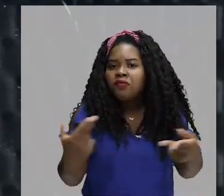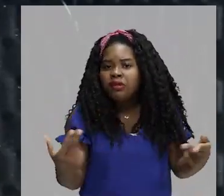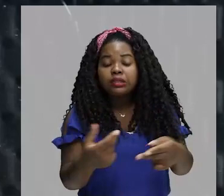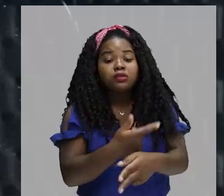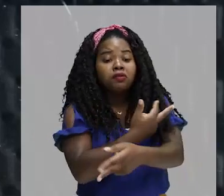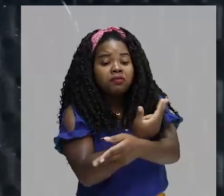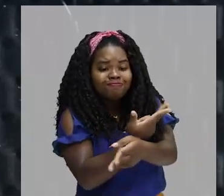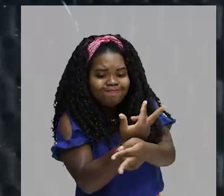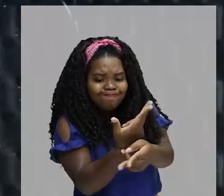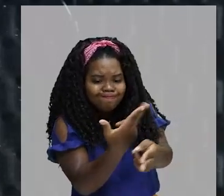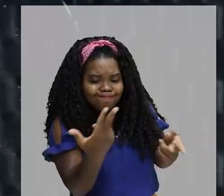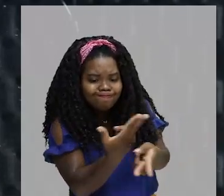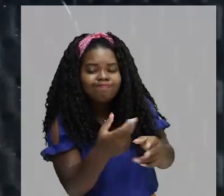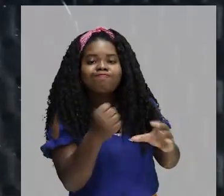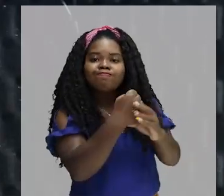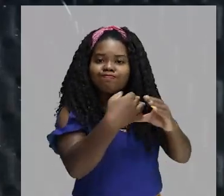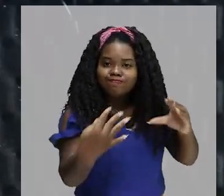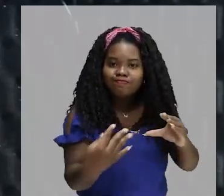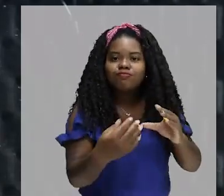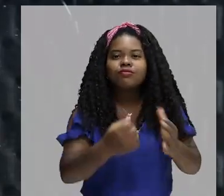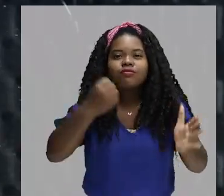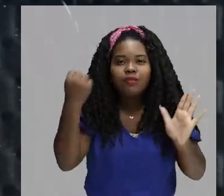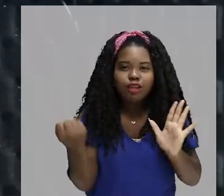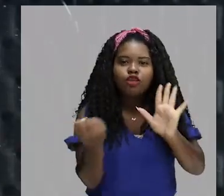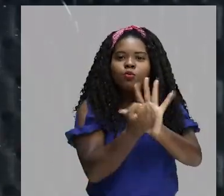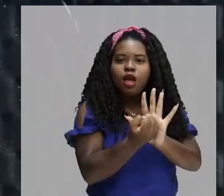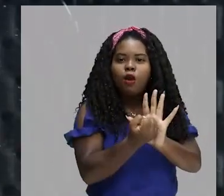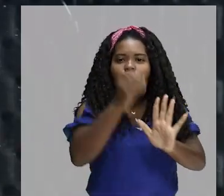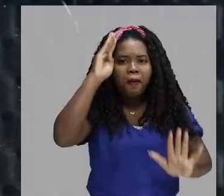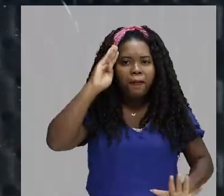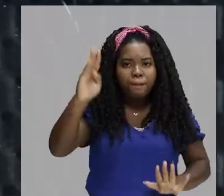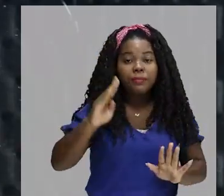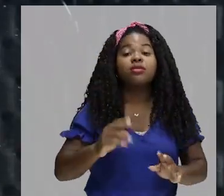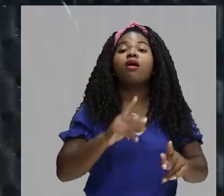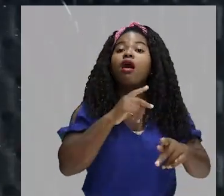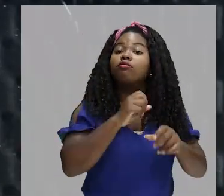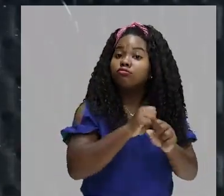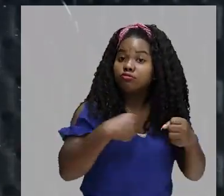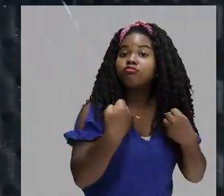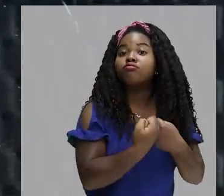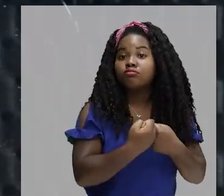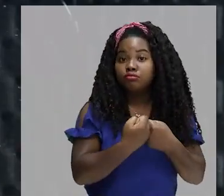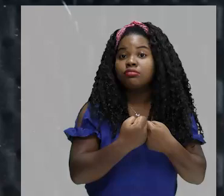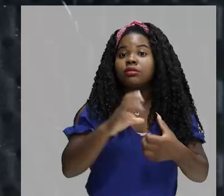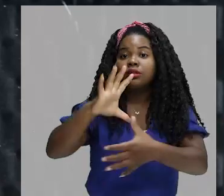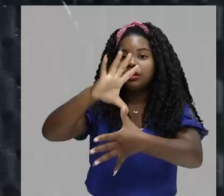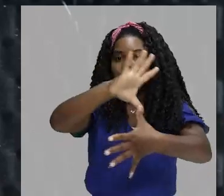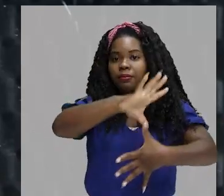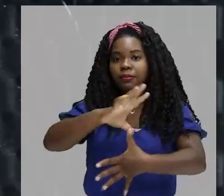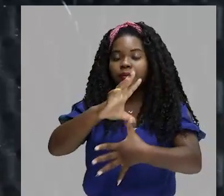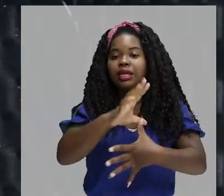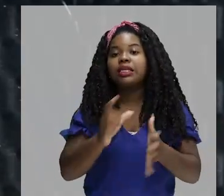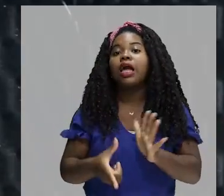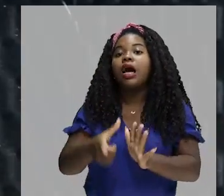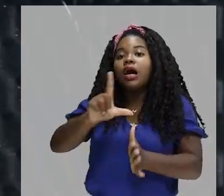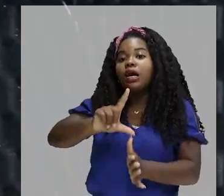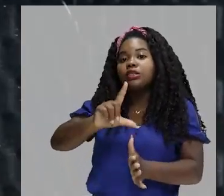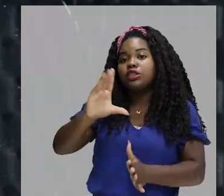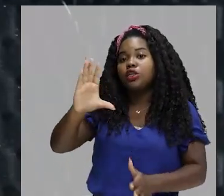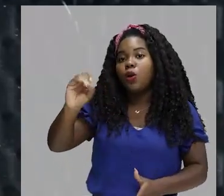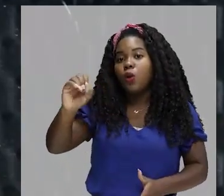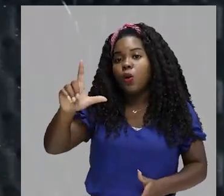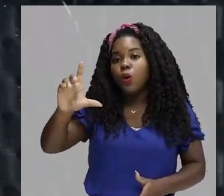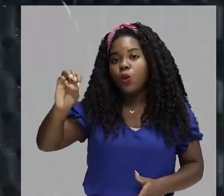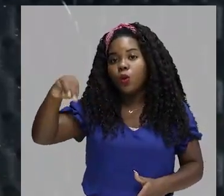diversidade é uma das características marcantes dessas sociedades da América pré-colombiana. Além da